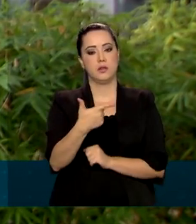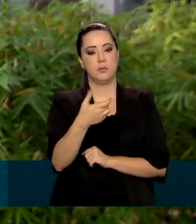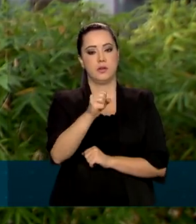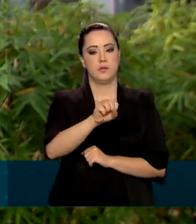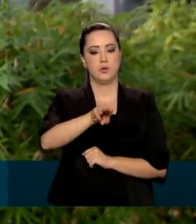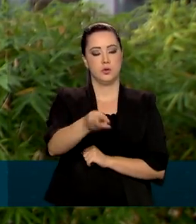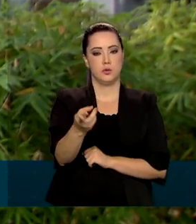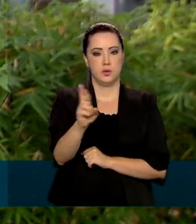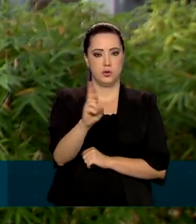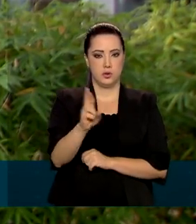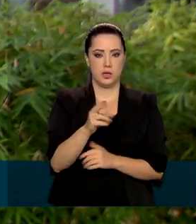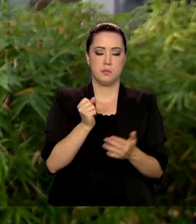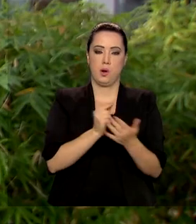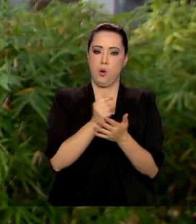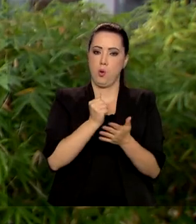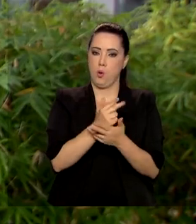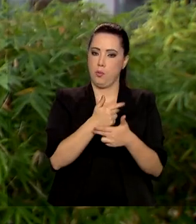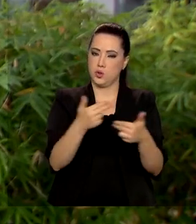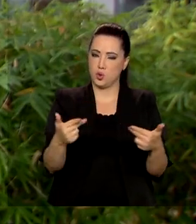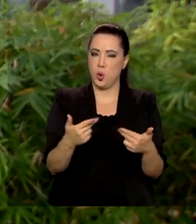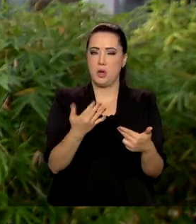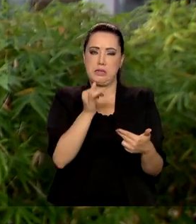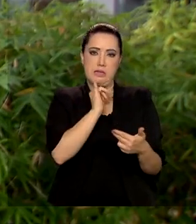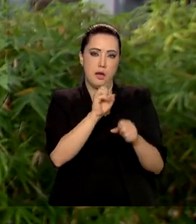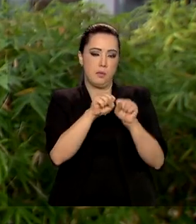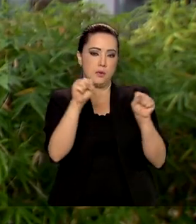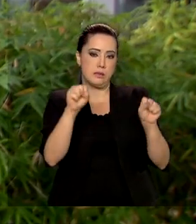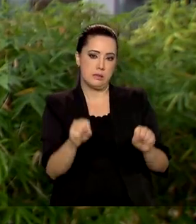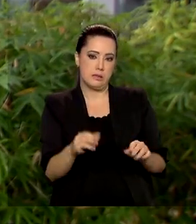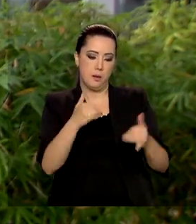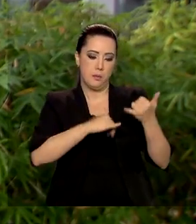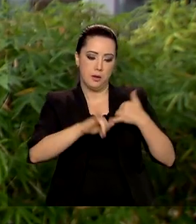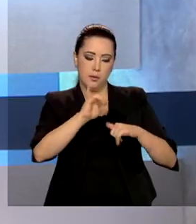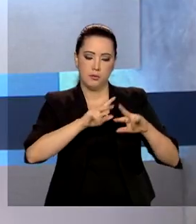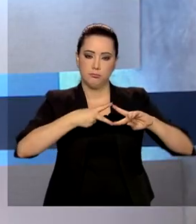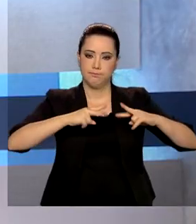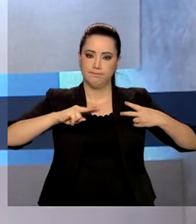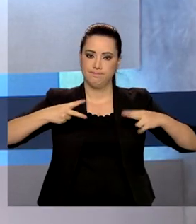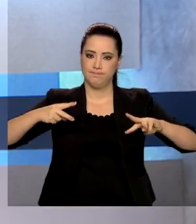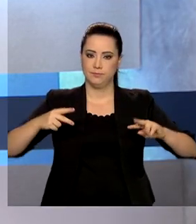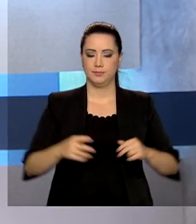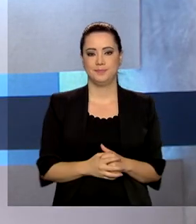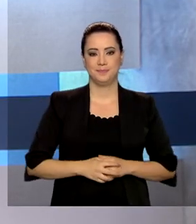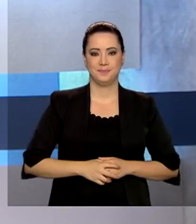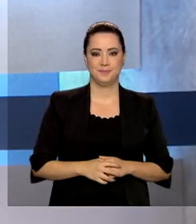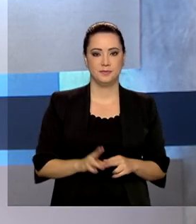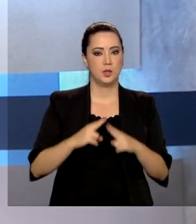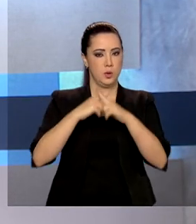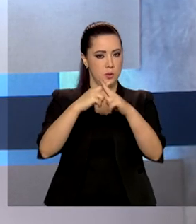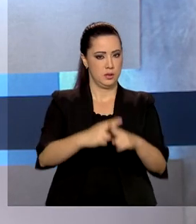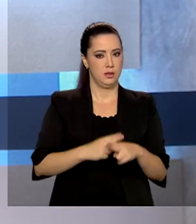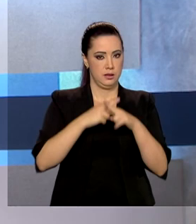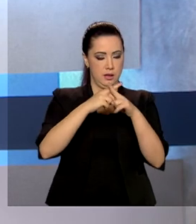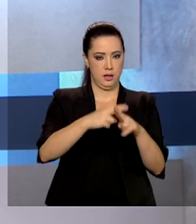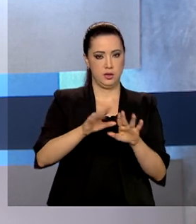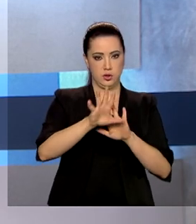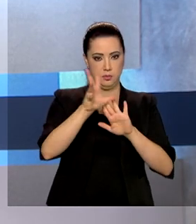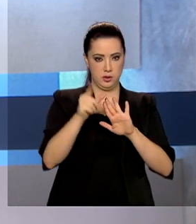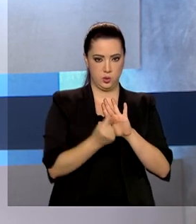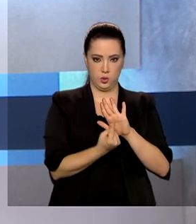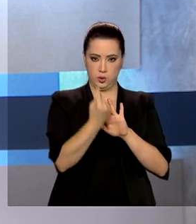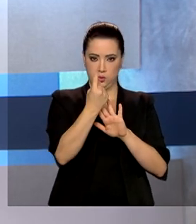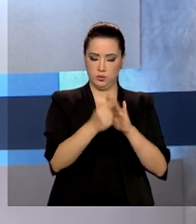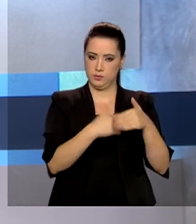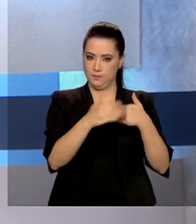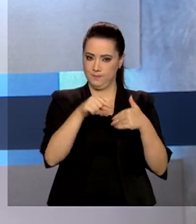equipamentos, insumos e software para laboratórios de DNA. O satélite Amazônia 1, desenvolvido